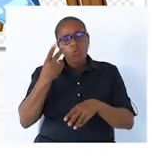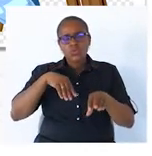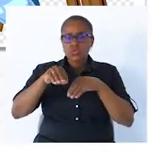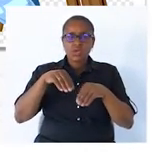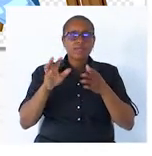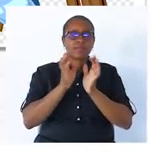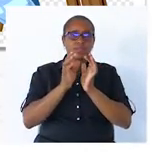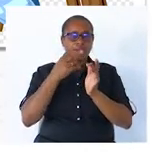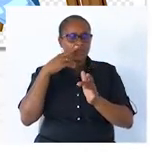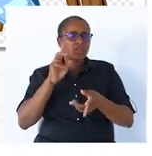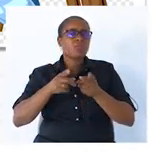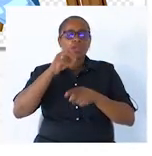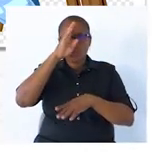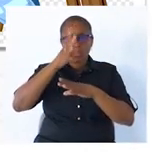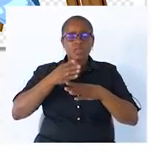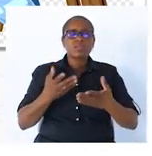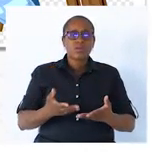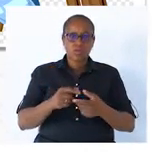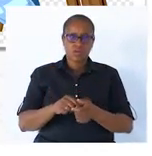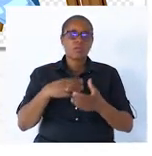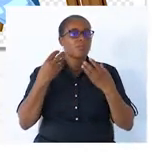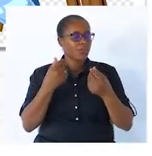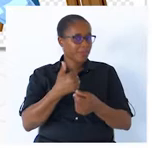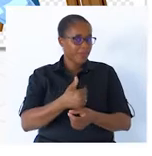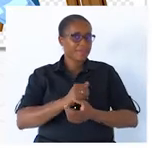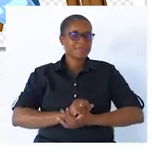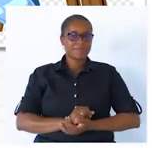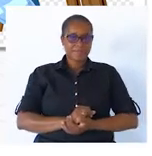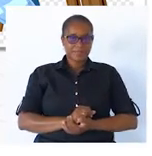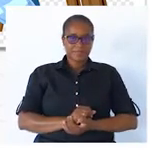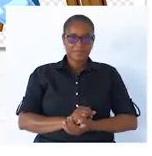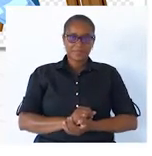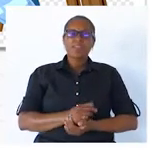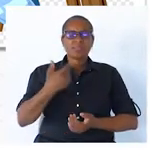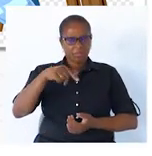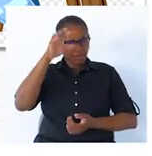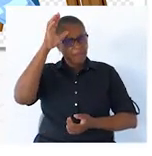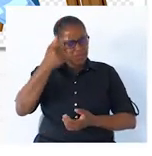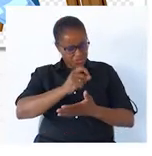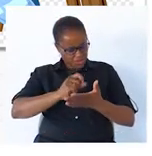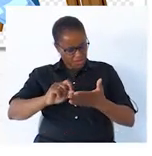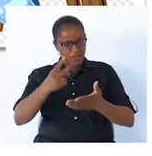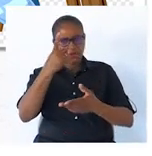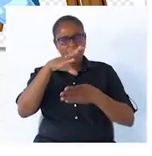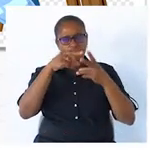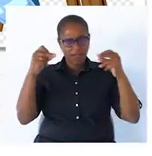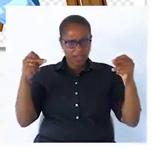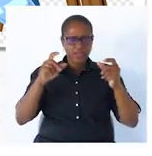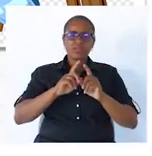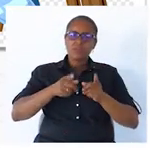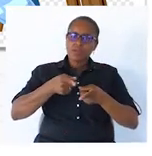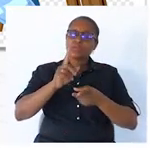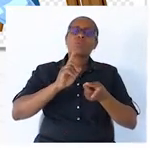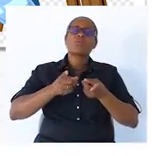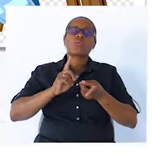vejamos agora o que é que acontece. Muito bem. São capazes de escrever uma frase a partir